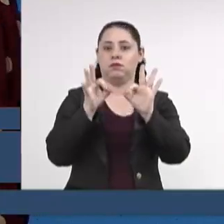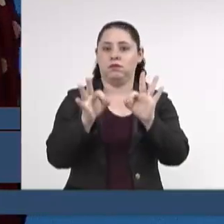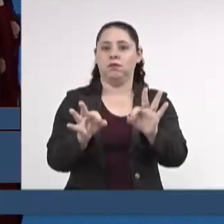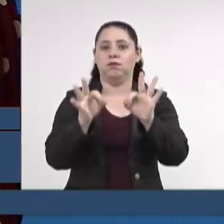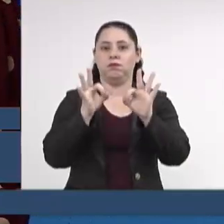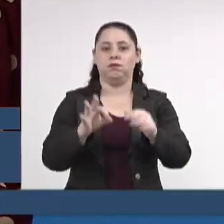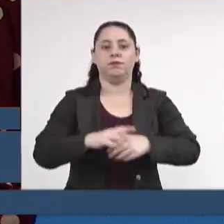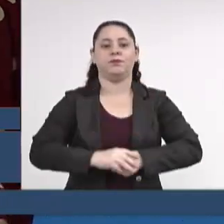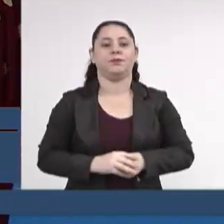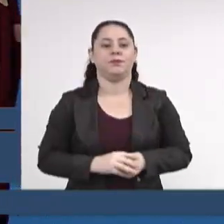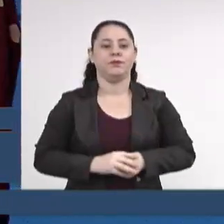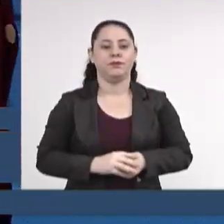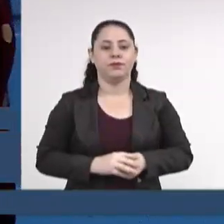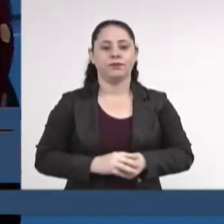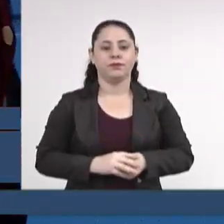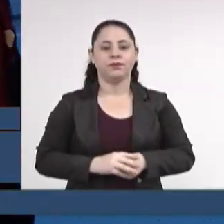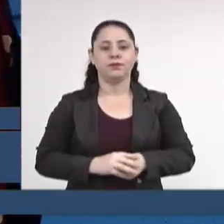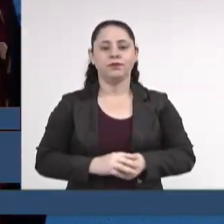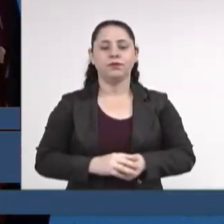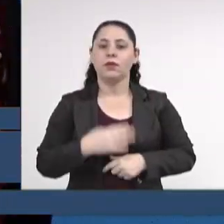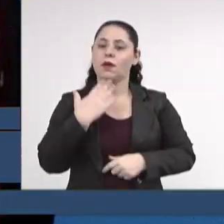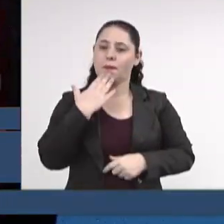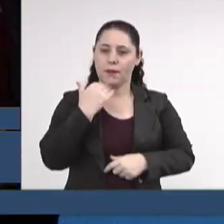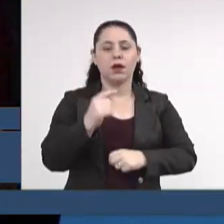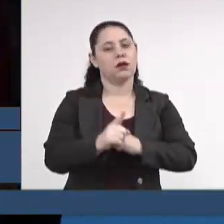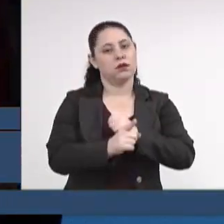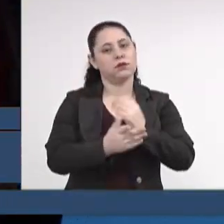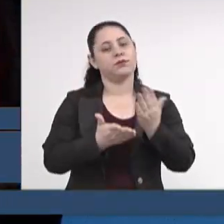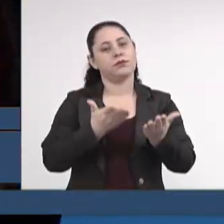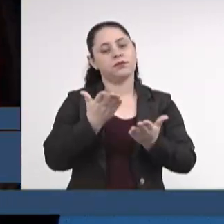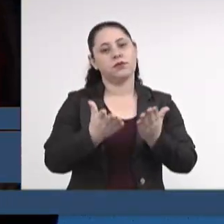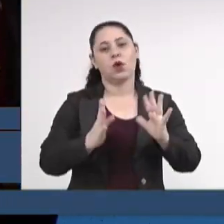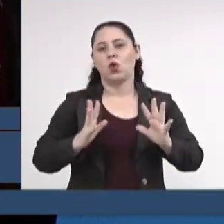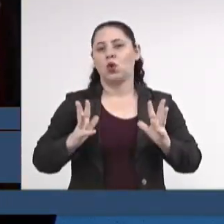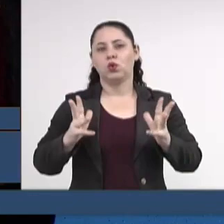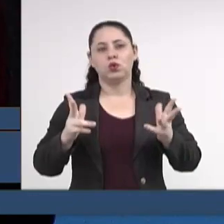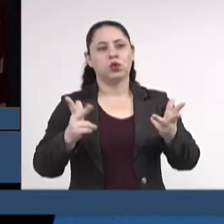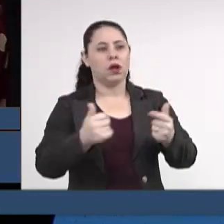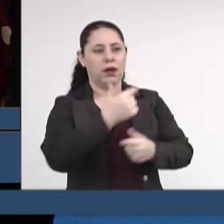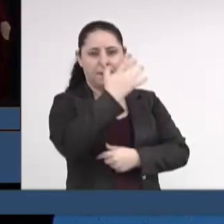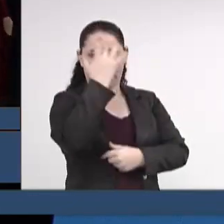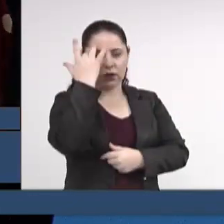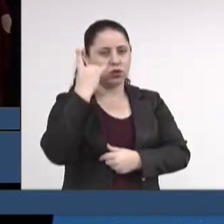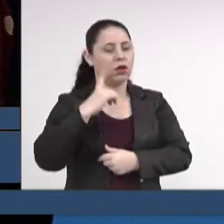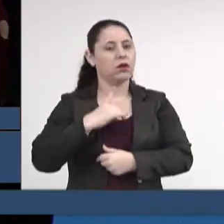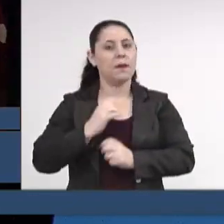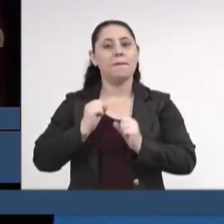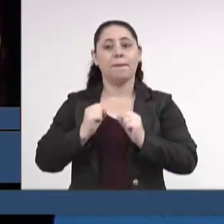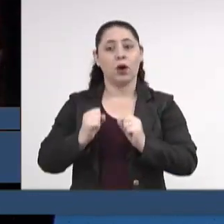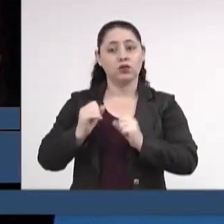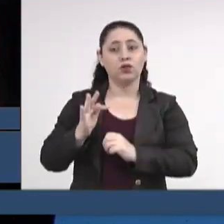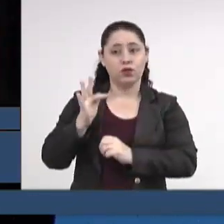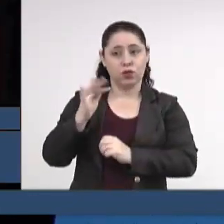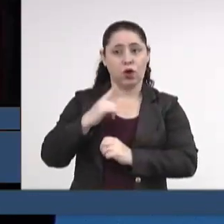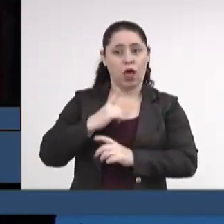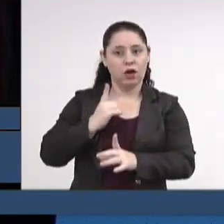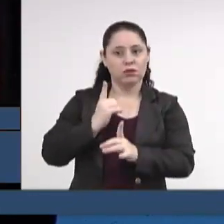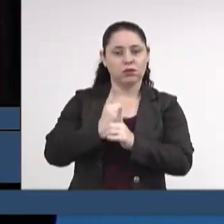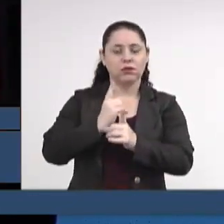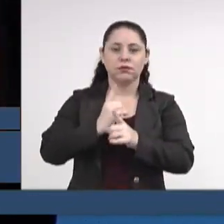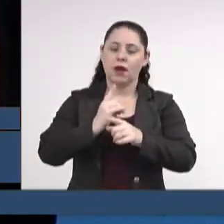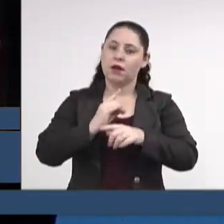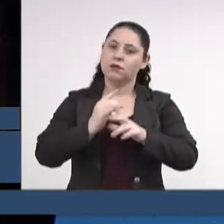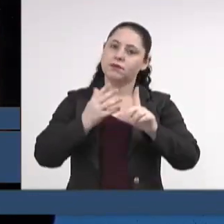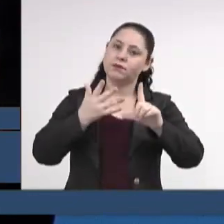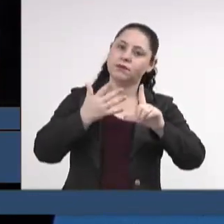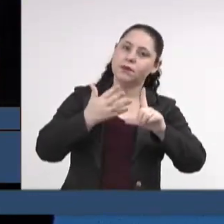trará o melhor atendimento a todas as pessoas que possam estar passando por